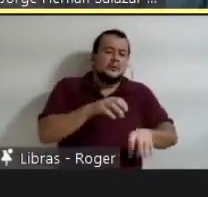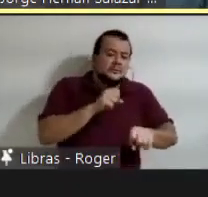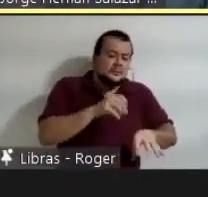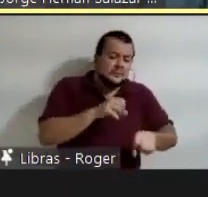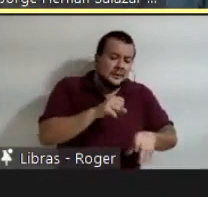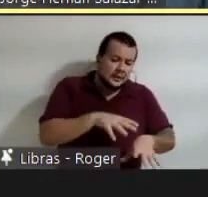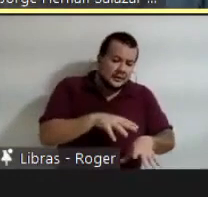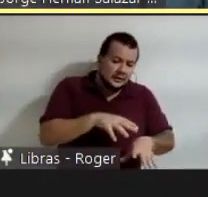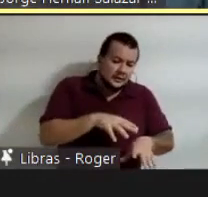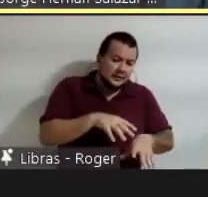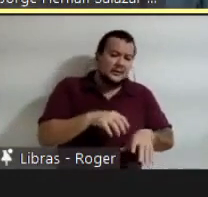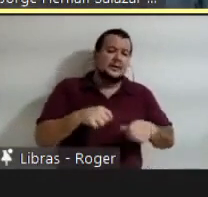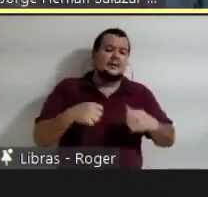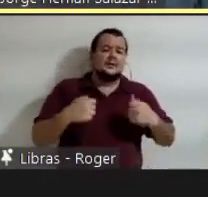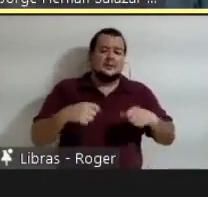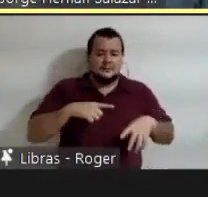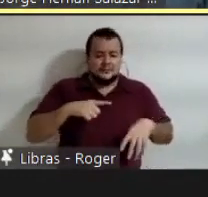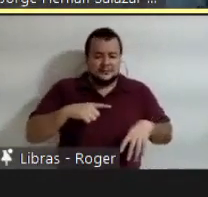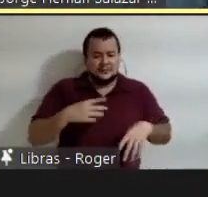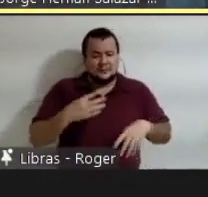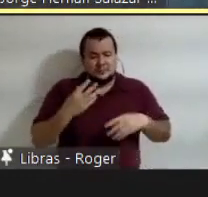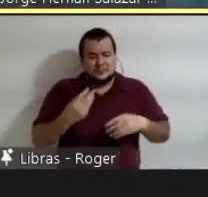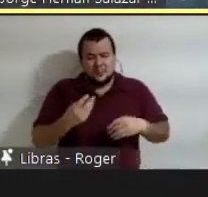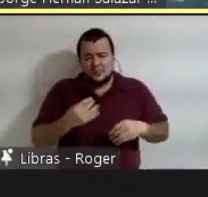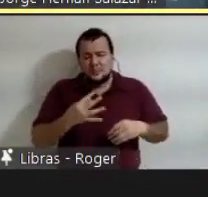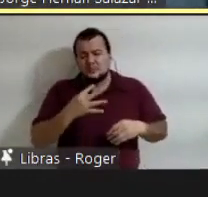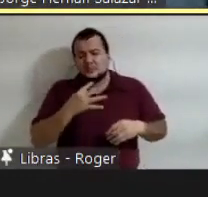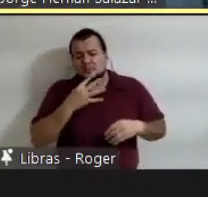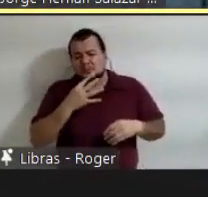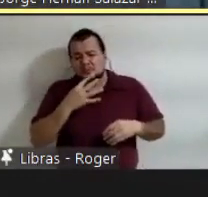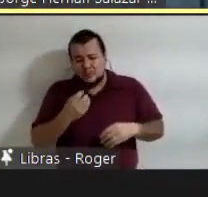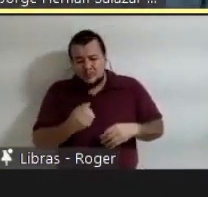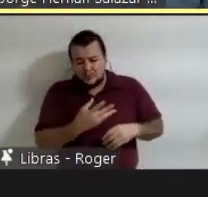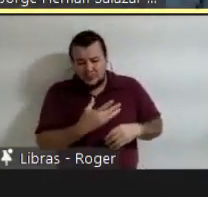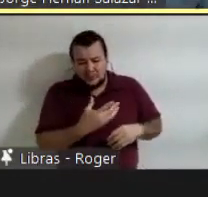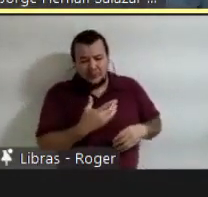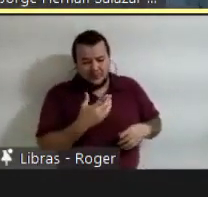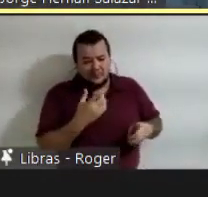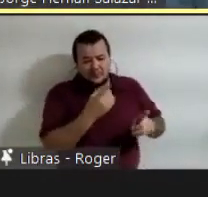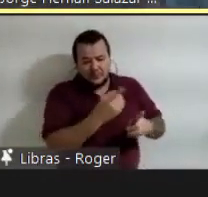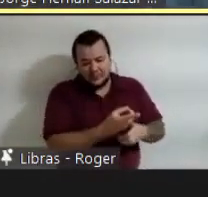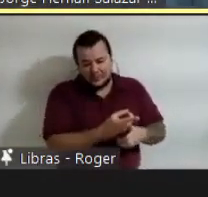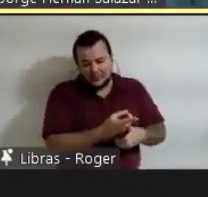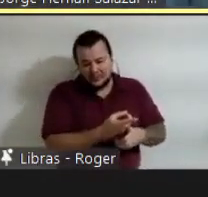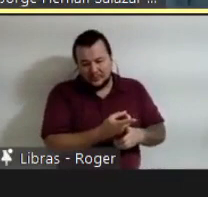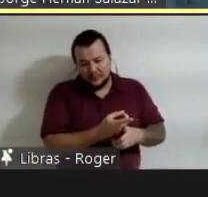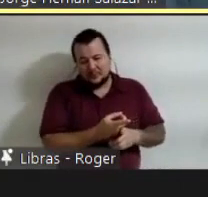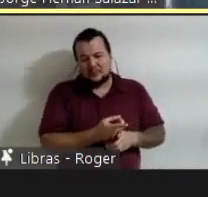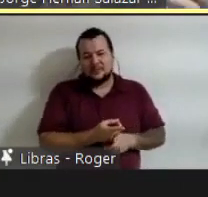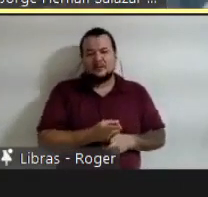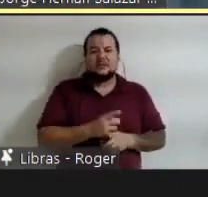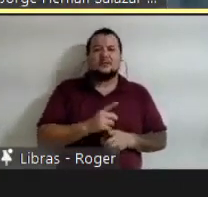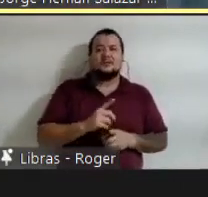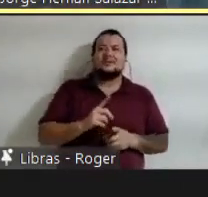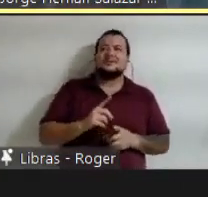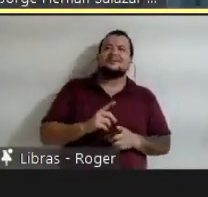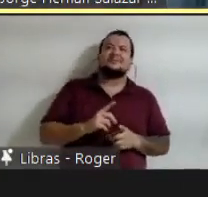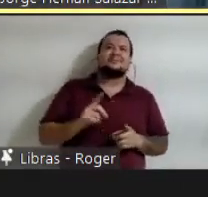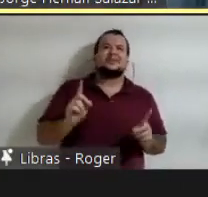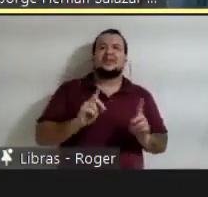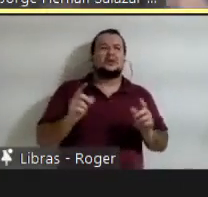por produzir. Não há para que quedarnos com o conhecimento já conhecido, usámoslo, póngámoslo a viver,